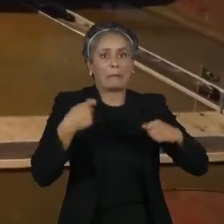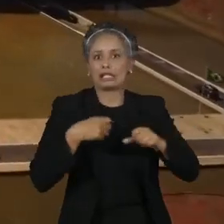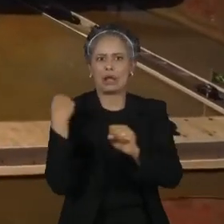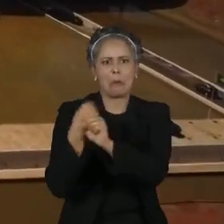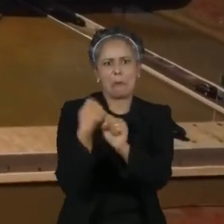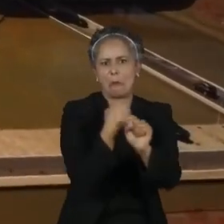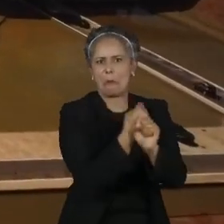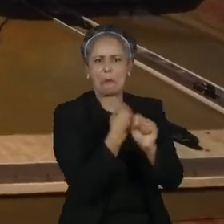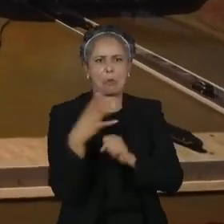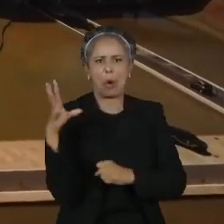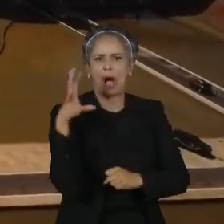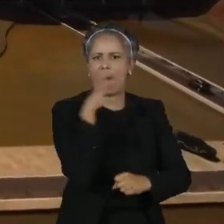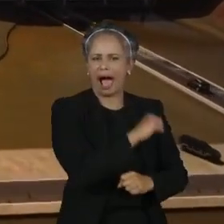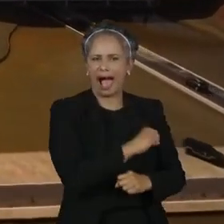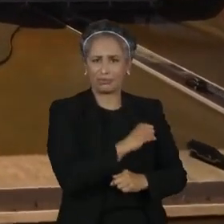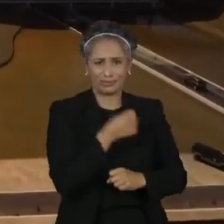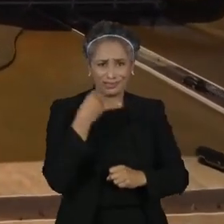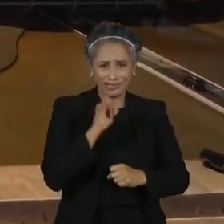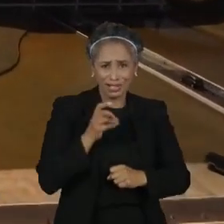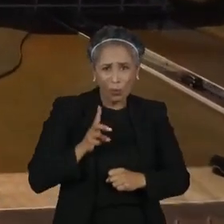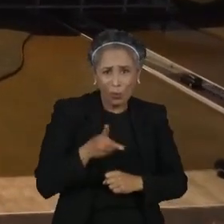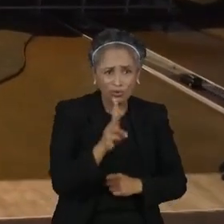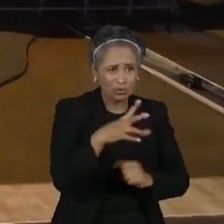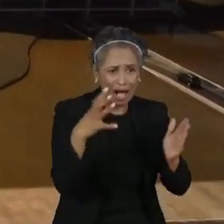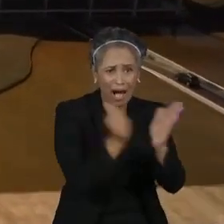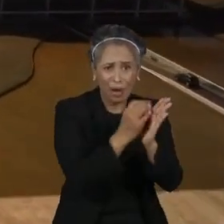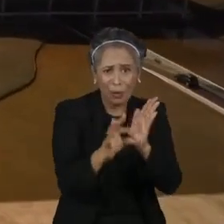Enquanto isso continuar, você está criando problemas.